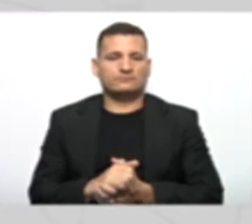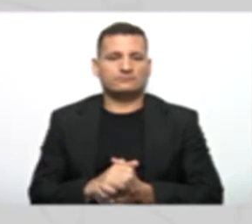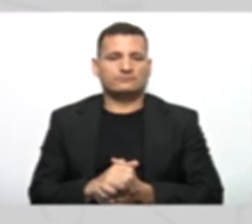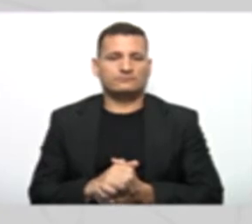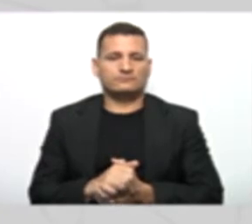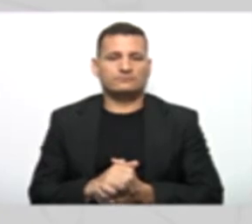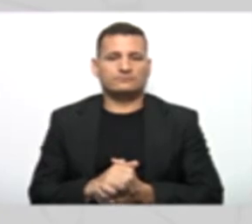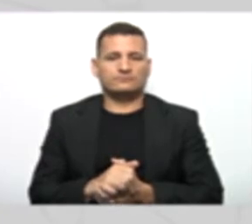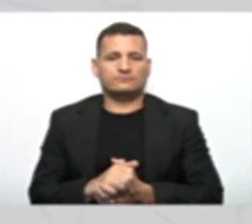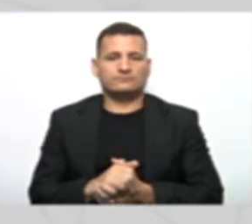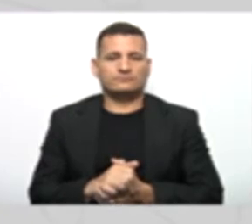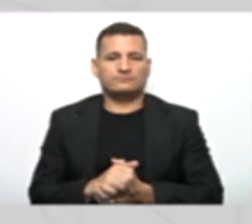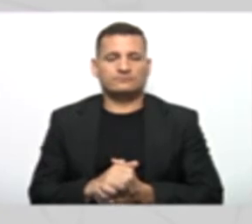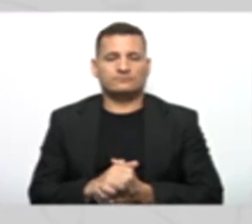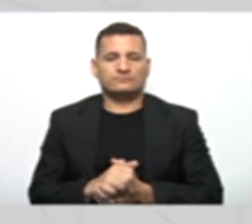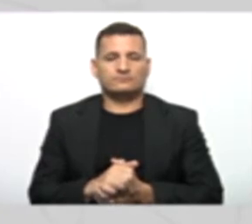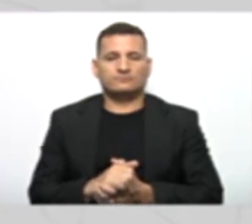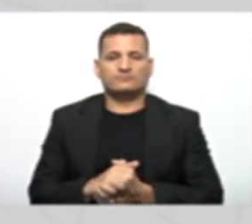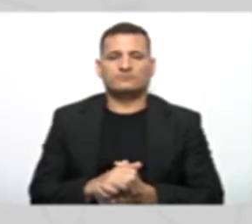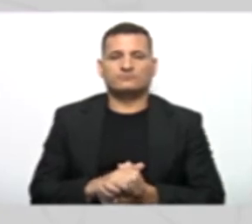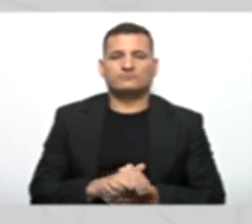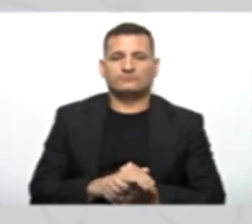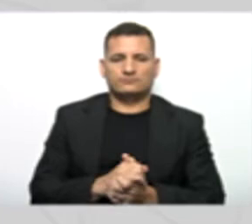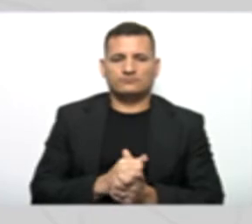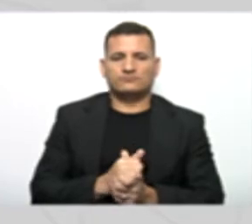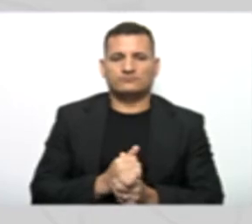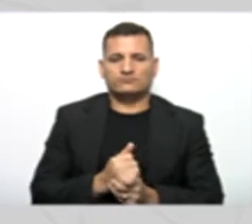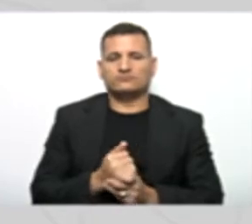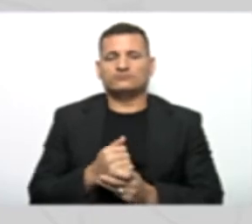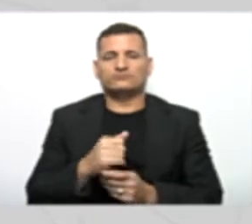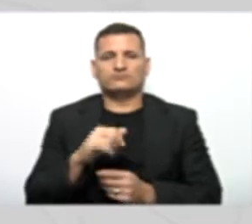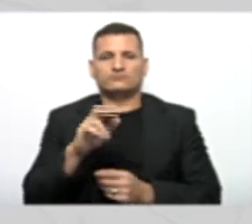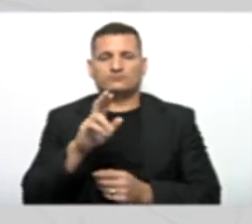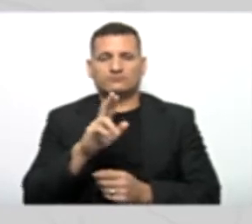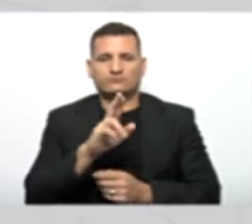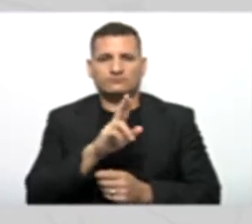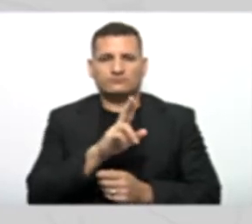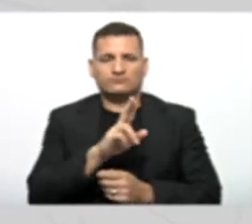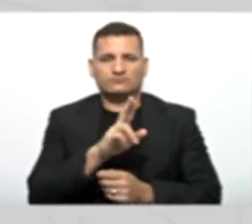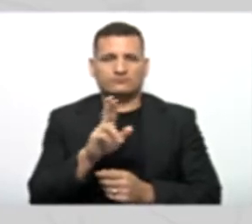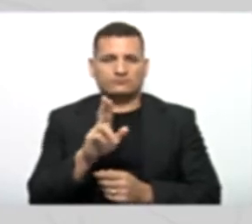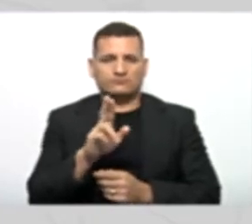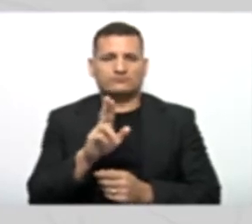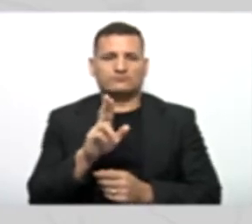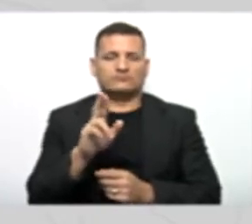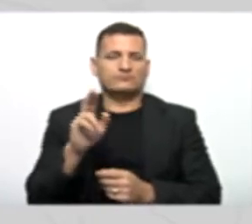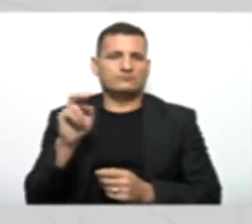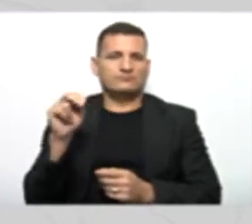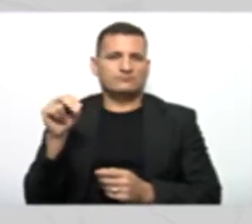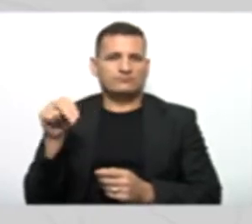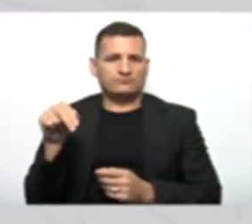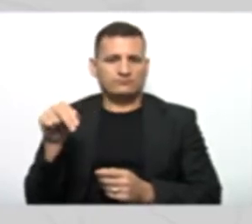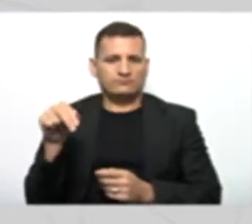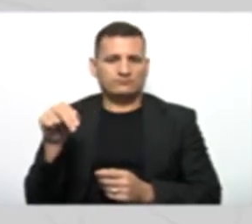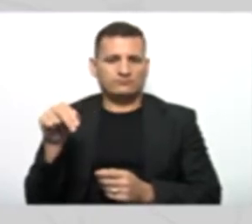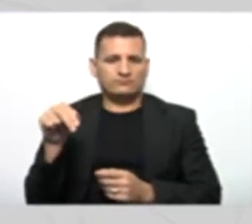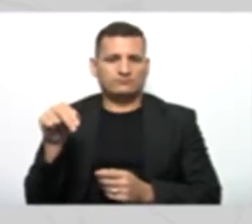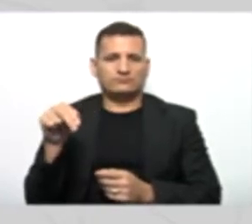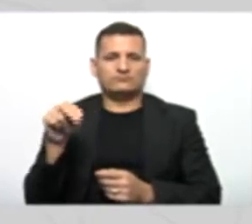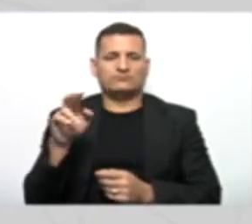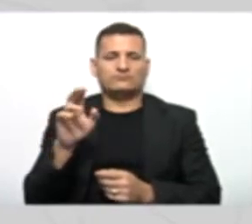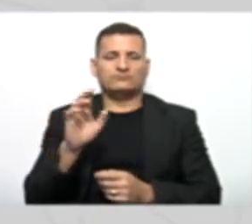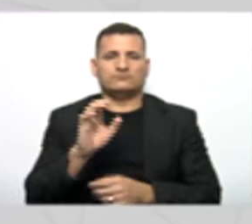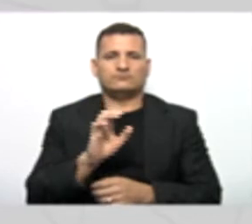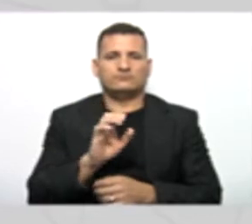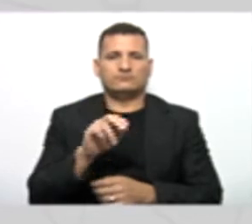O primeiro vai receber o parâmetro N. Selfie, endereço,